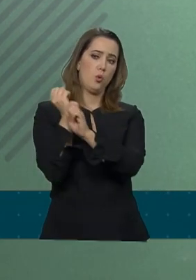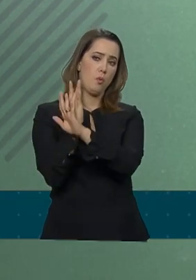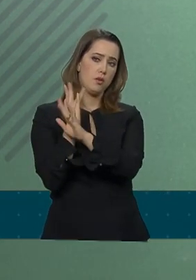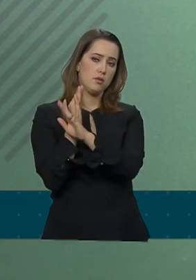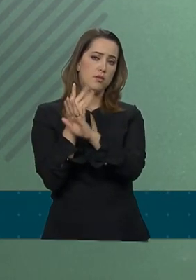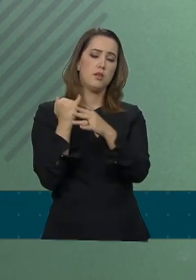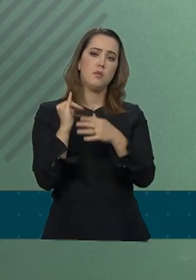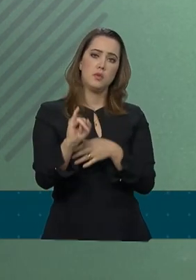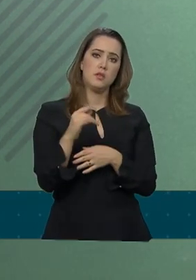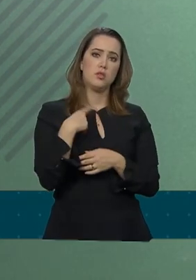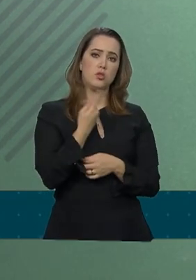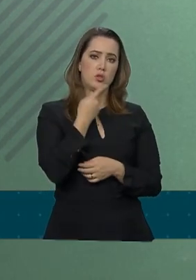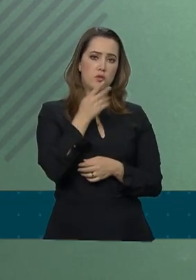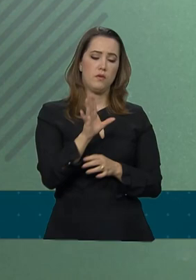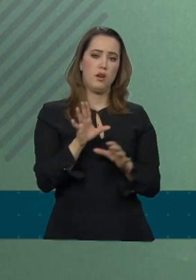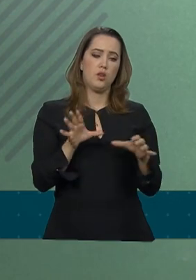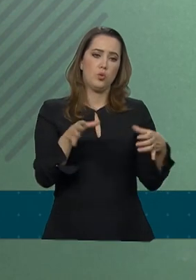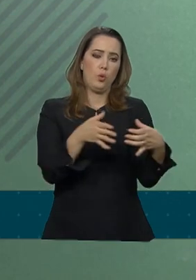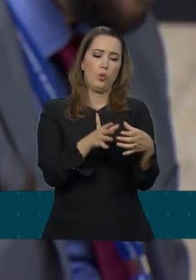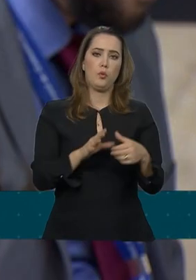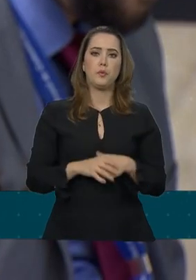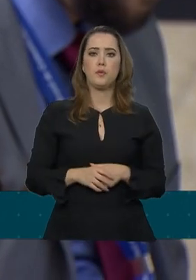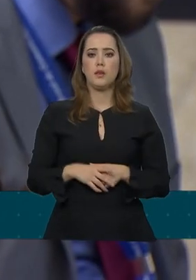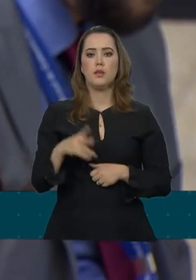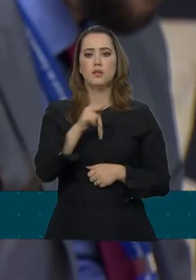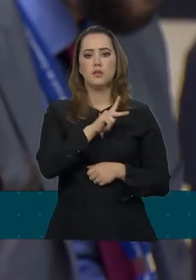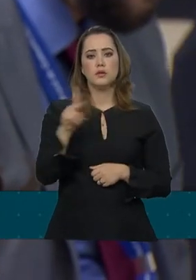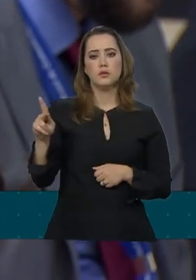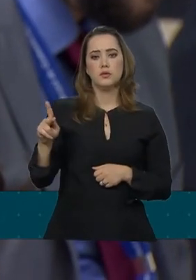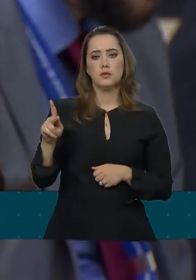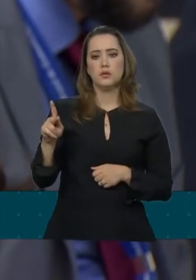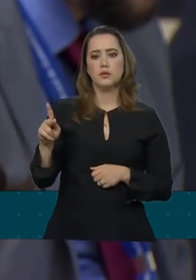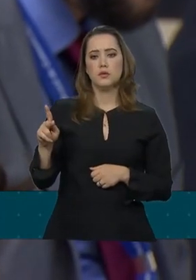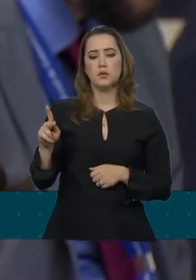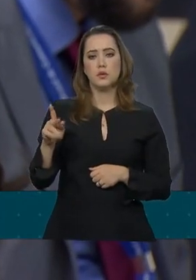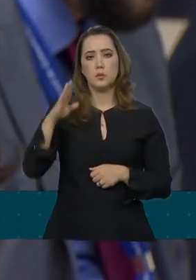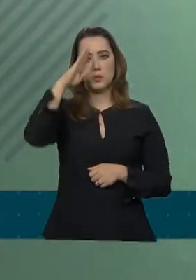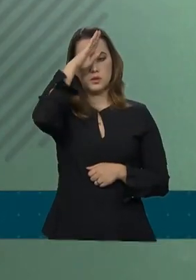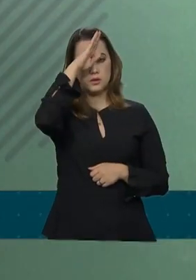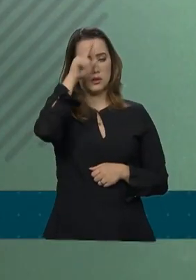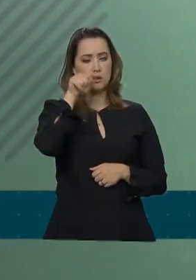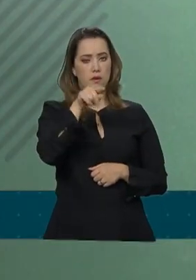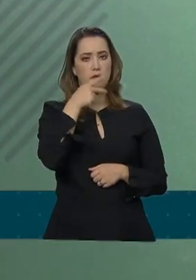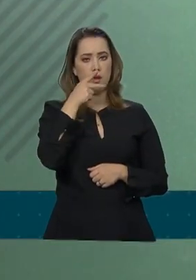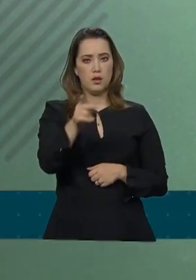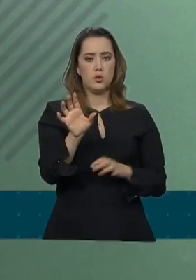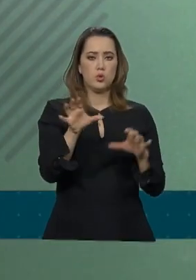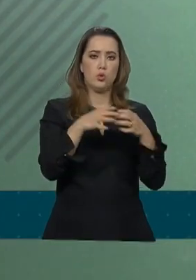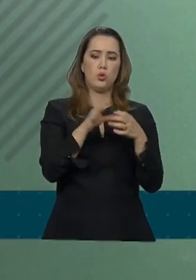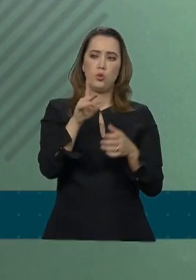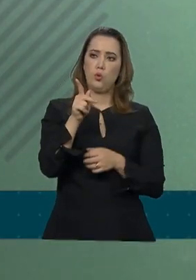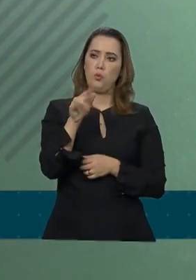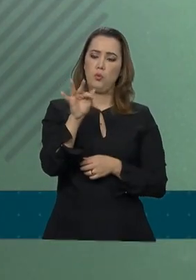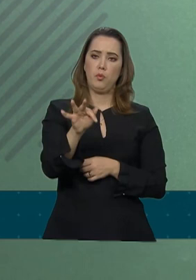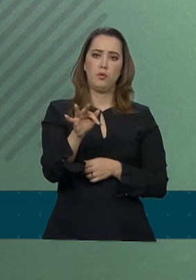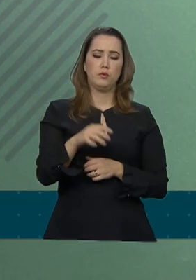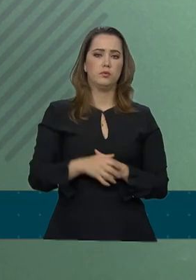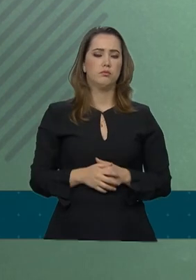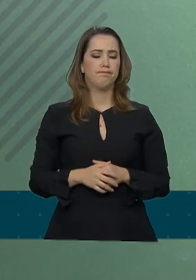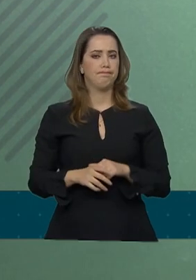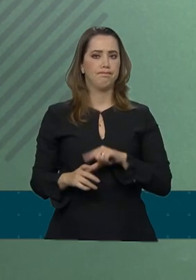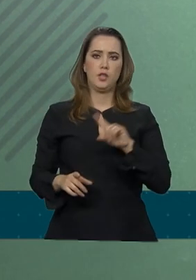quando tratarmos de guarda municipal. Então, o presidente estava se referindo a policiais federais. policiais militares, tampouco de policiais civis.